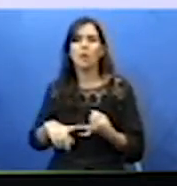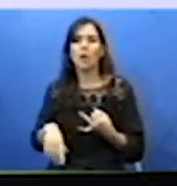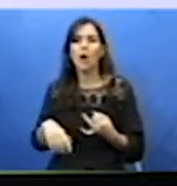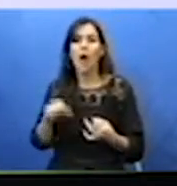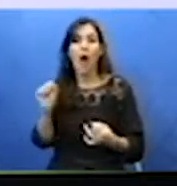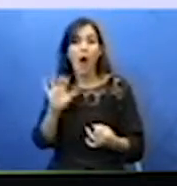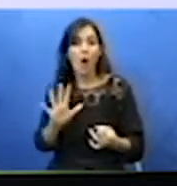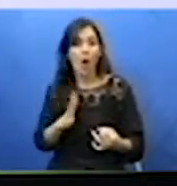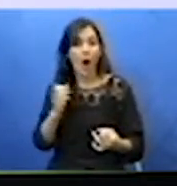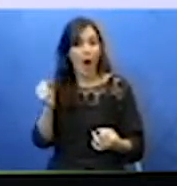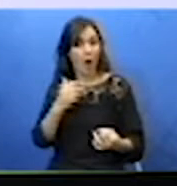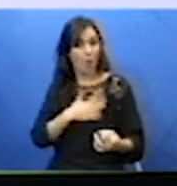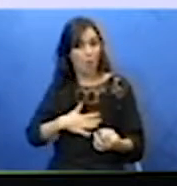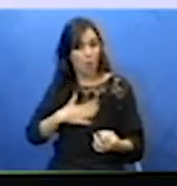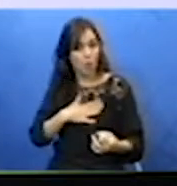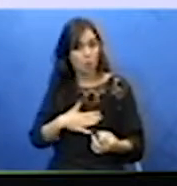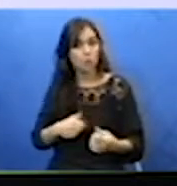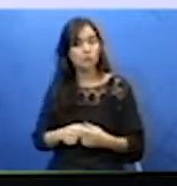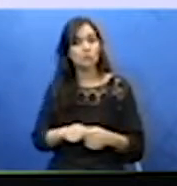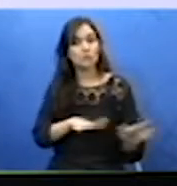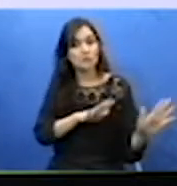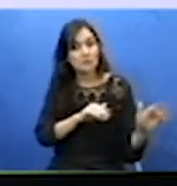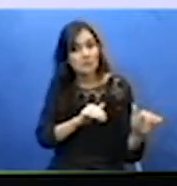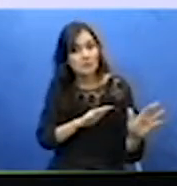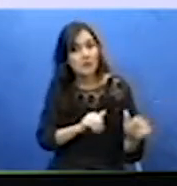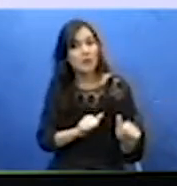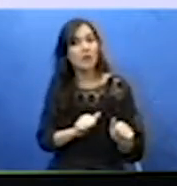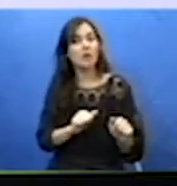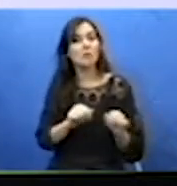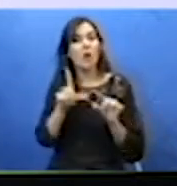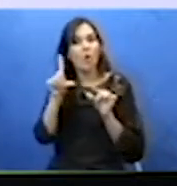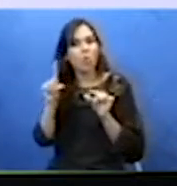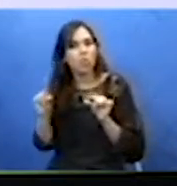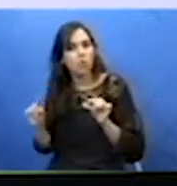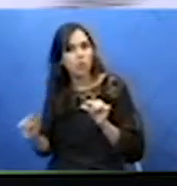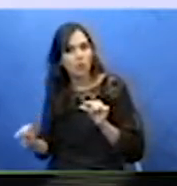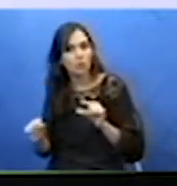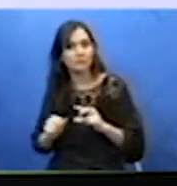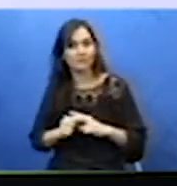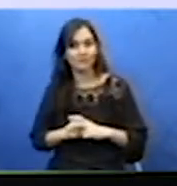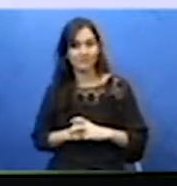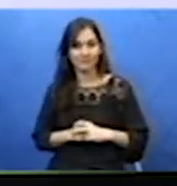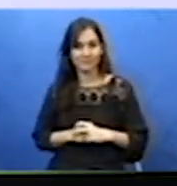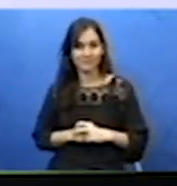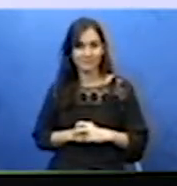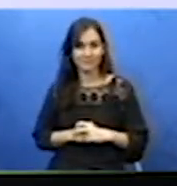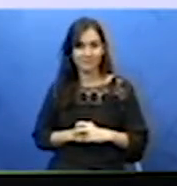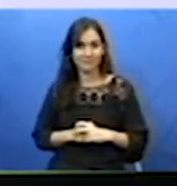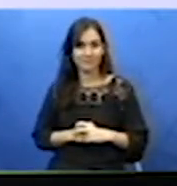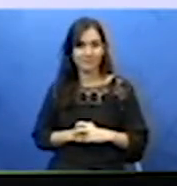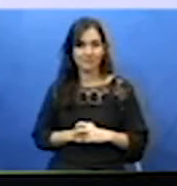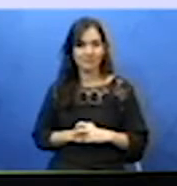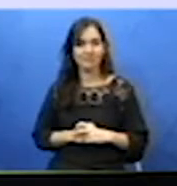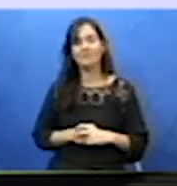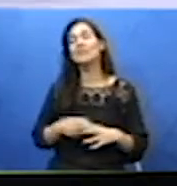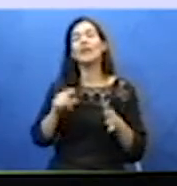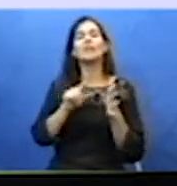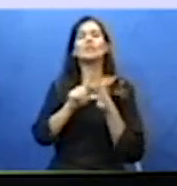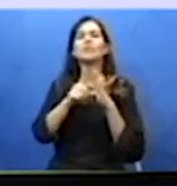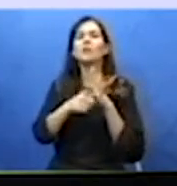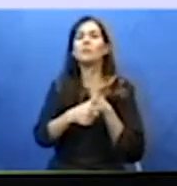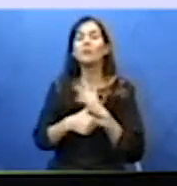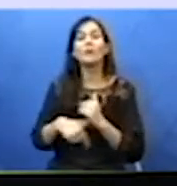12 de setembro. Aí ela baixou, certo? Aí depois